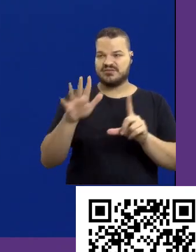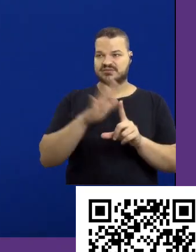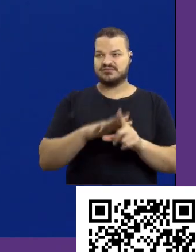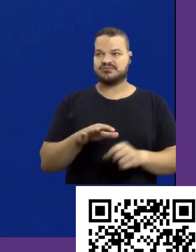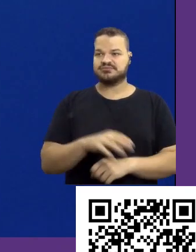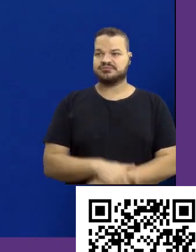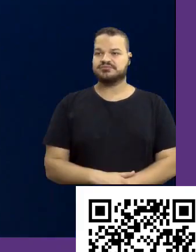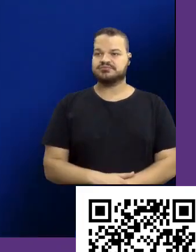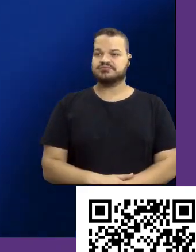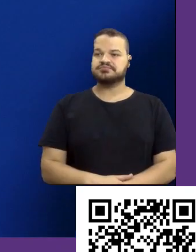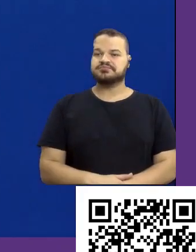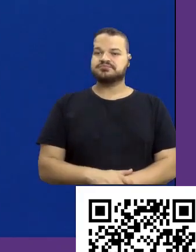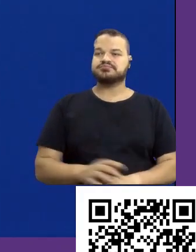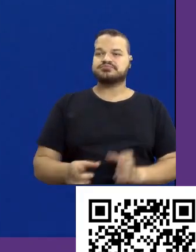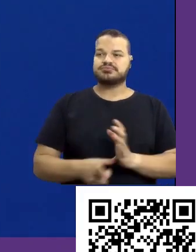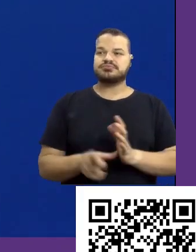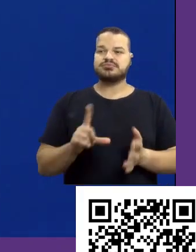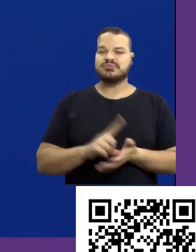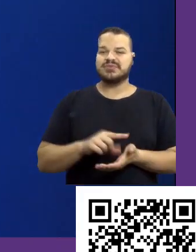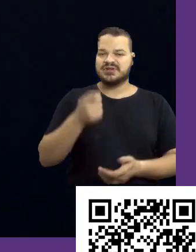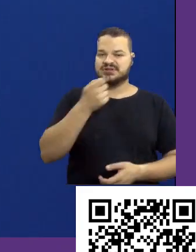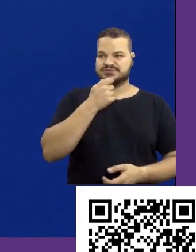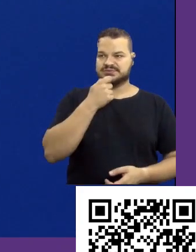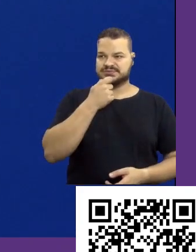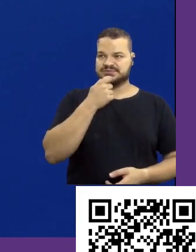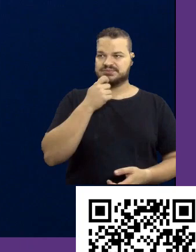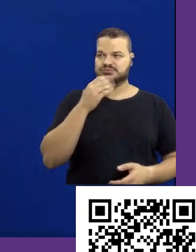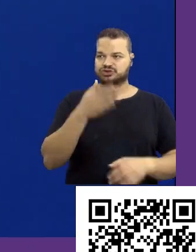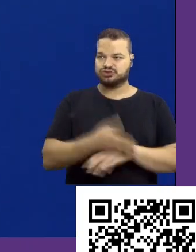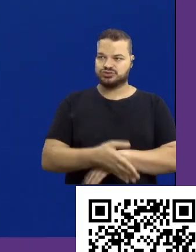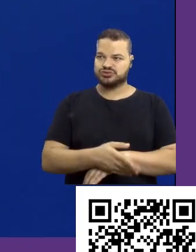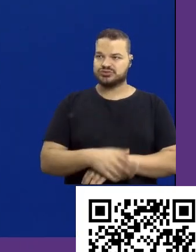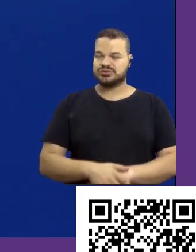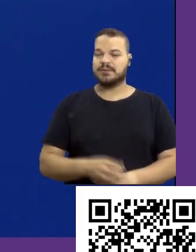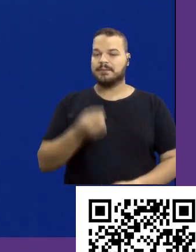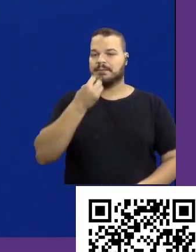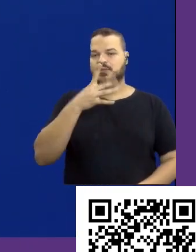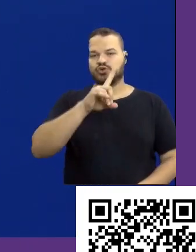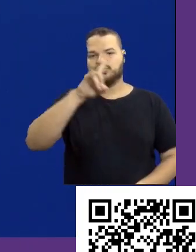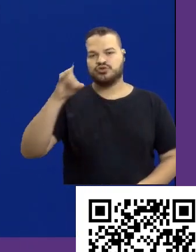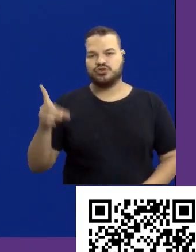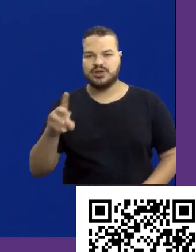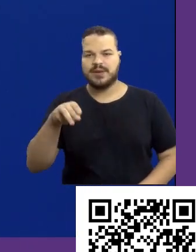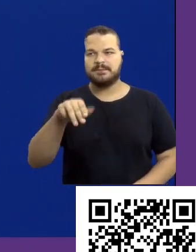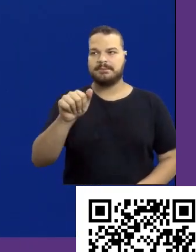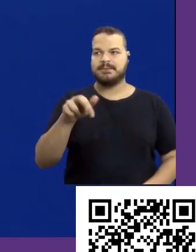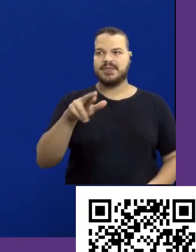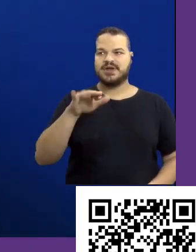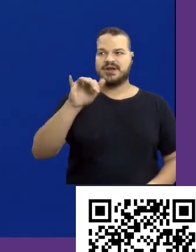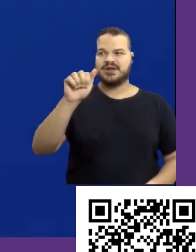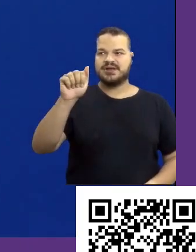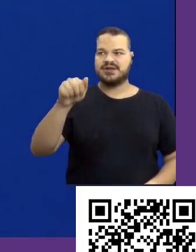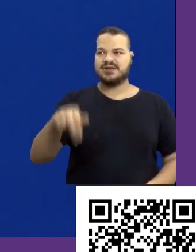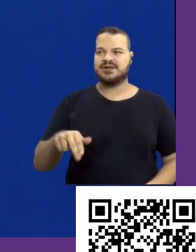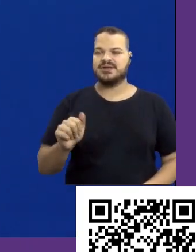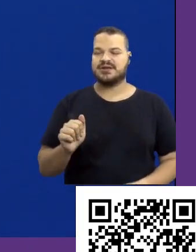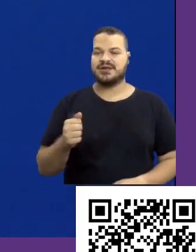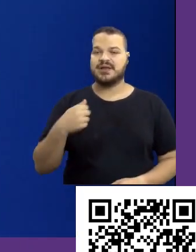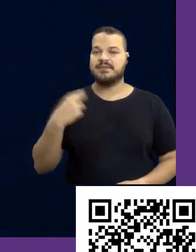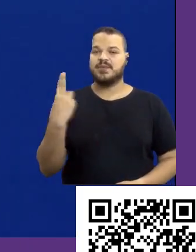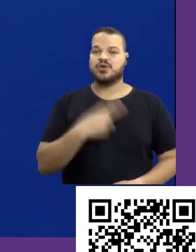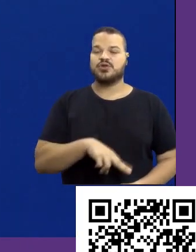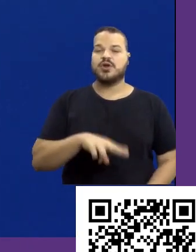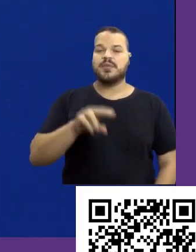próxima palestra. Está chegando o microfone. Chegou? Bom dia, Mariana. Oi, bom dia. Meu nome é